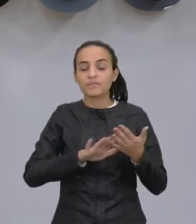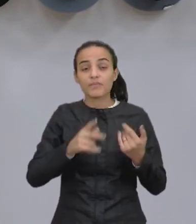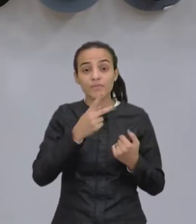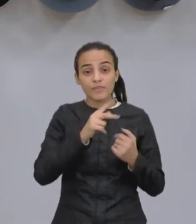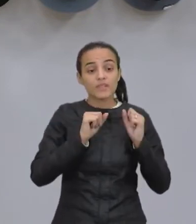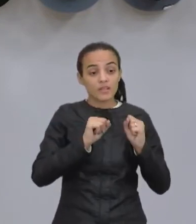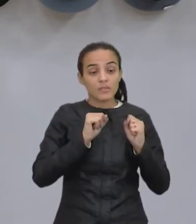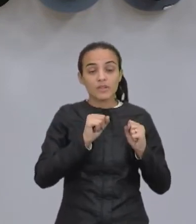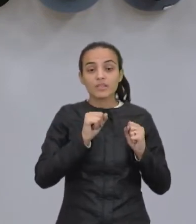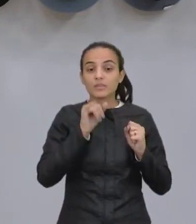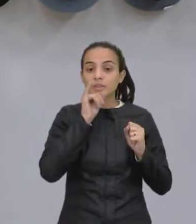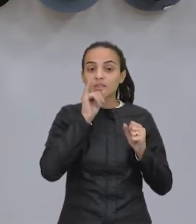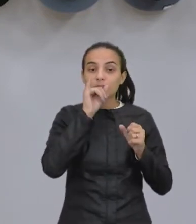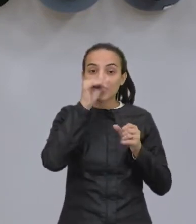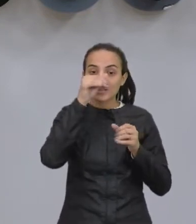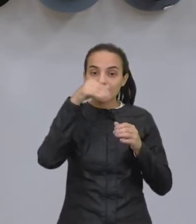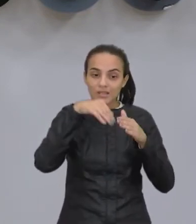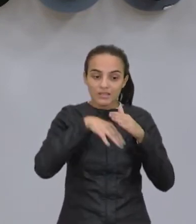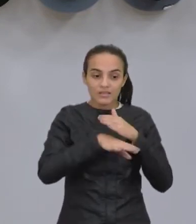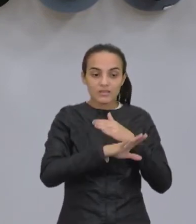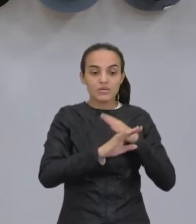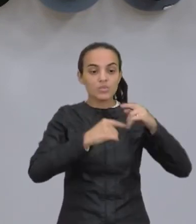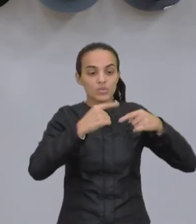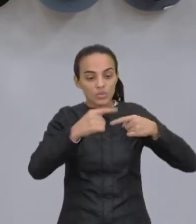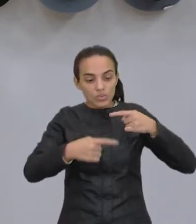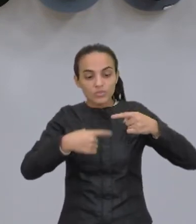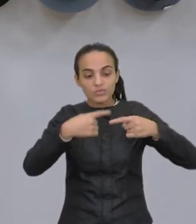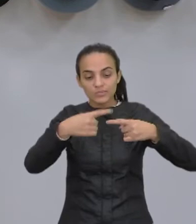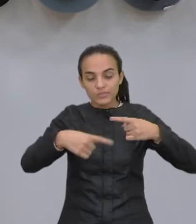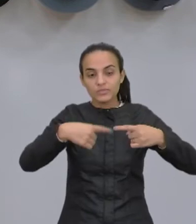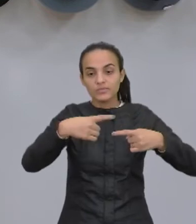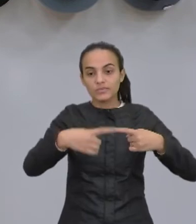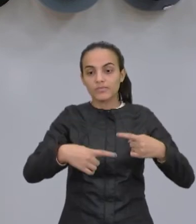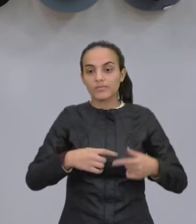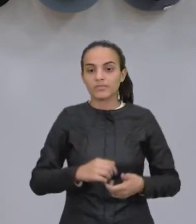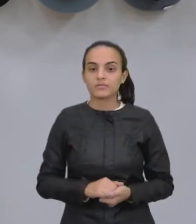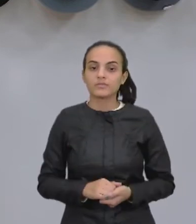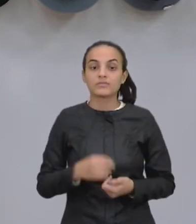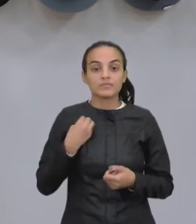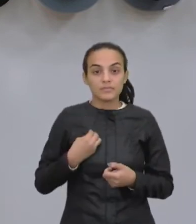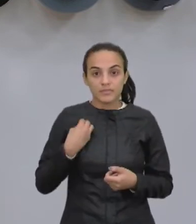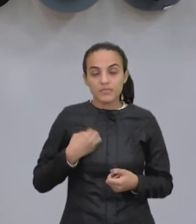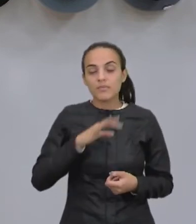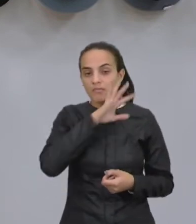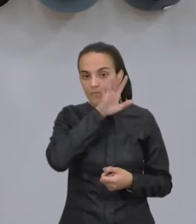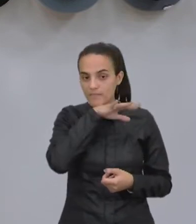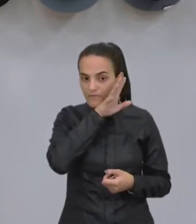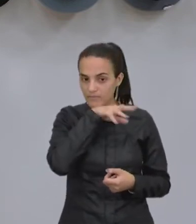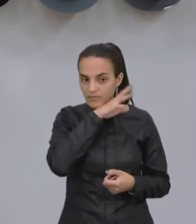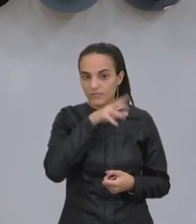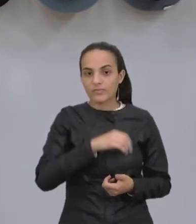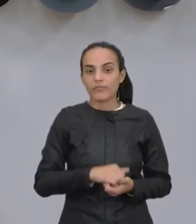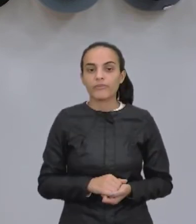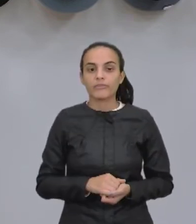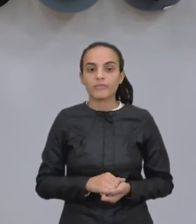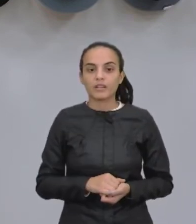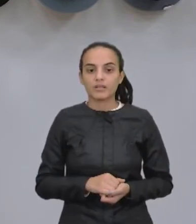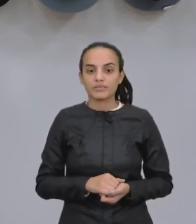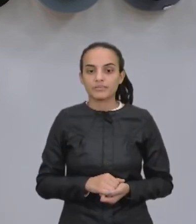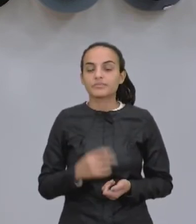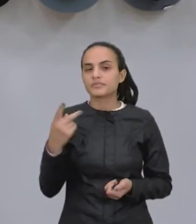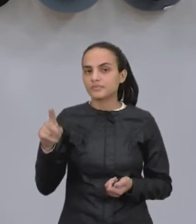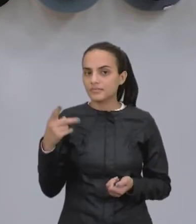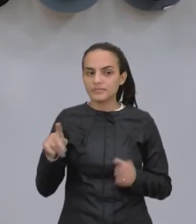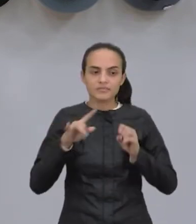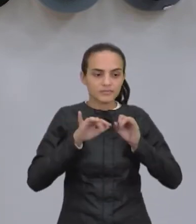entrando ali nos ciclos de vida dos animais, né, então ele acaba